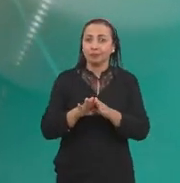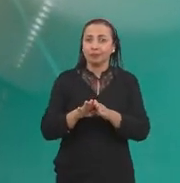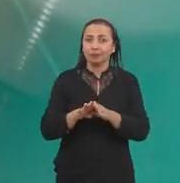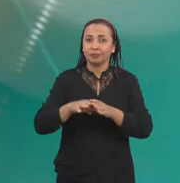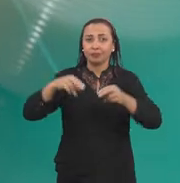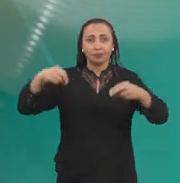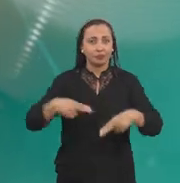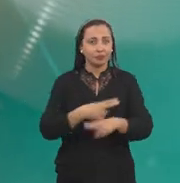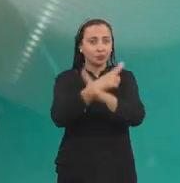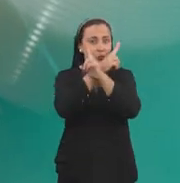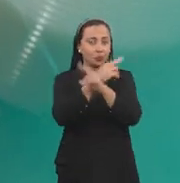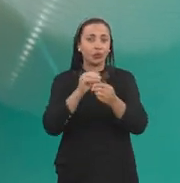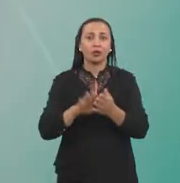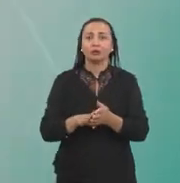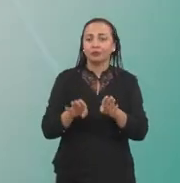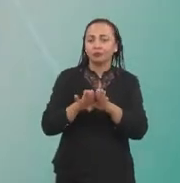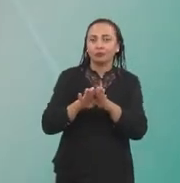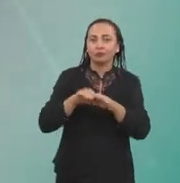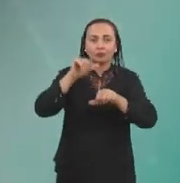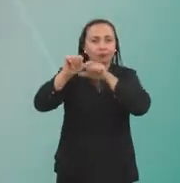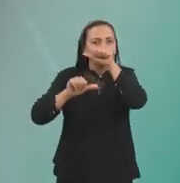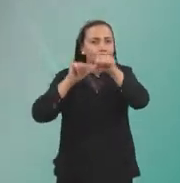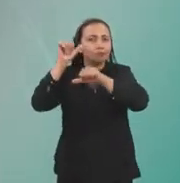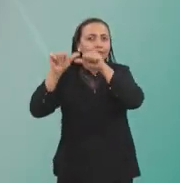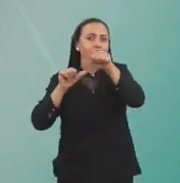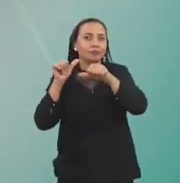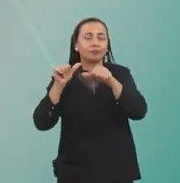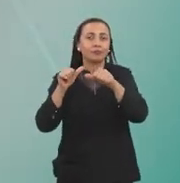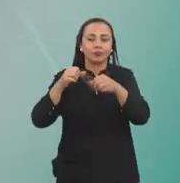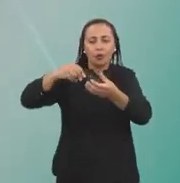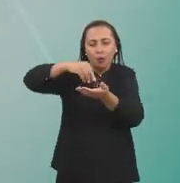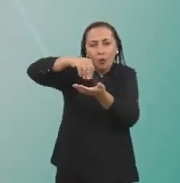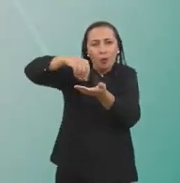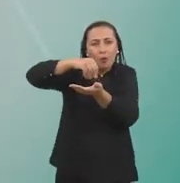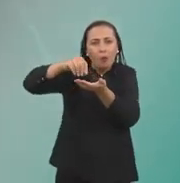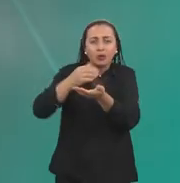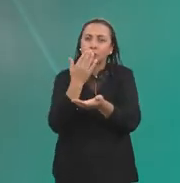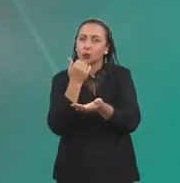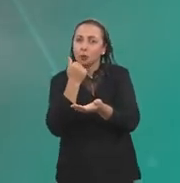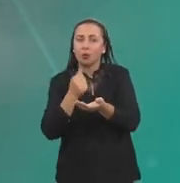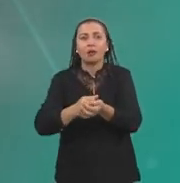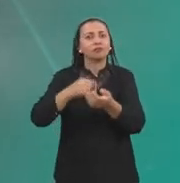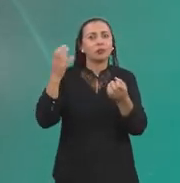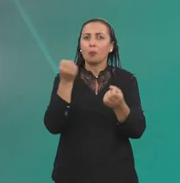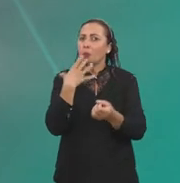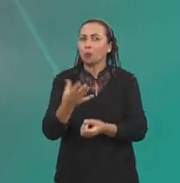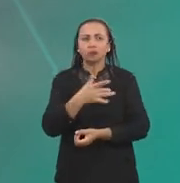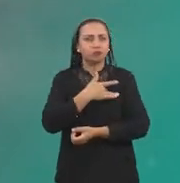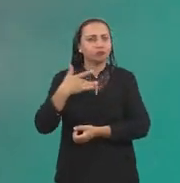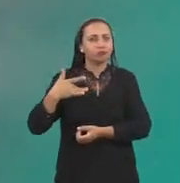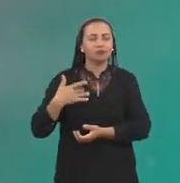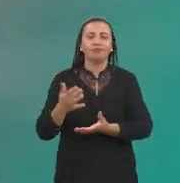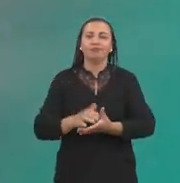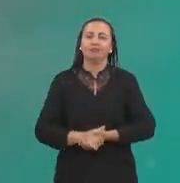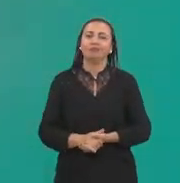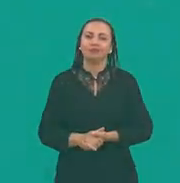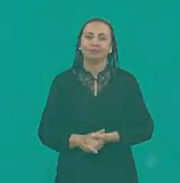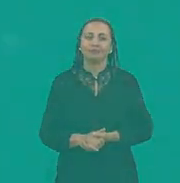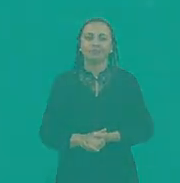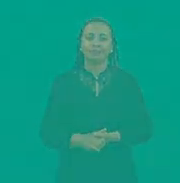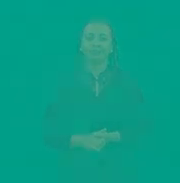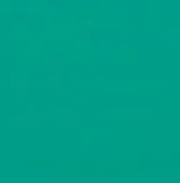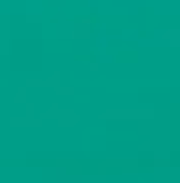Universidade Estadual do Sudoeste da Bahia, está em desenvolvimento um corante alimentício completamente saudável.